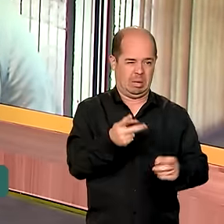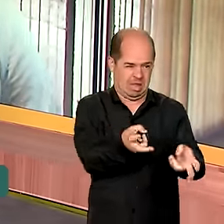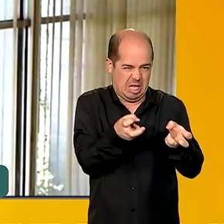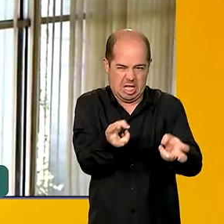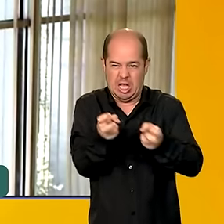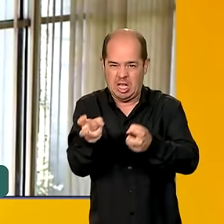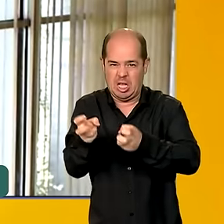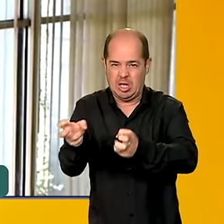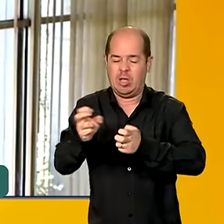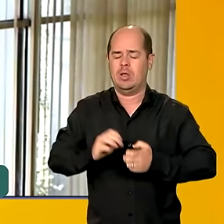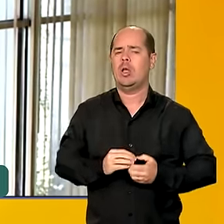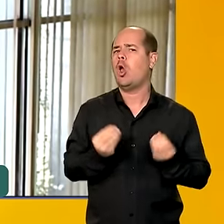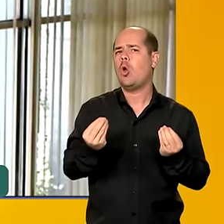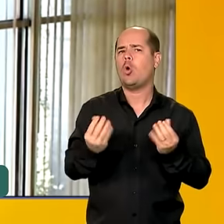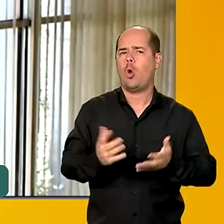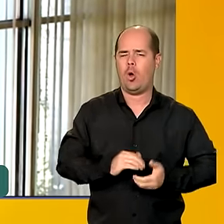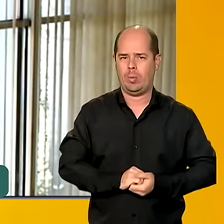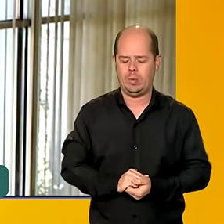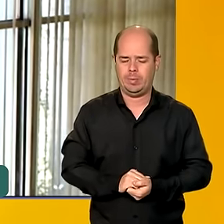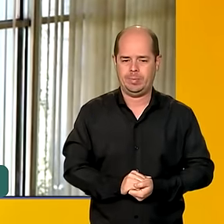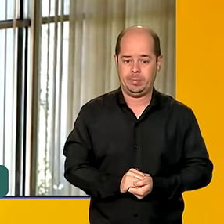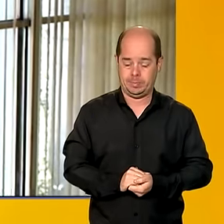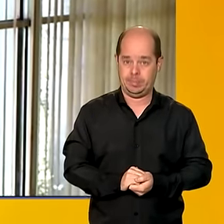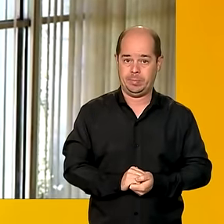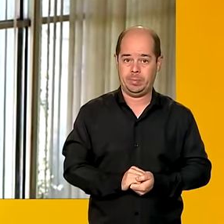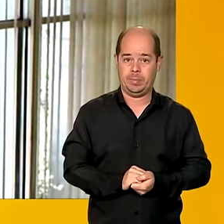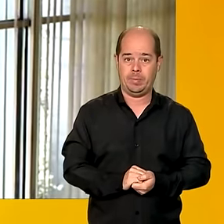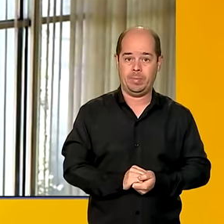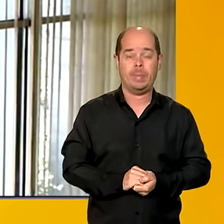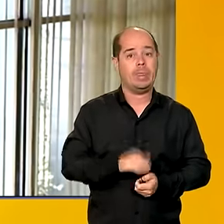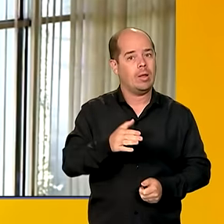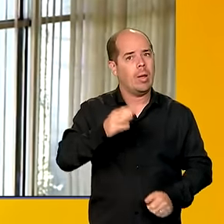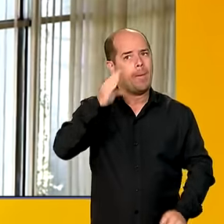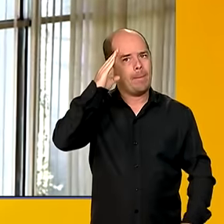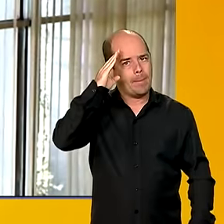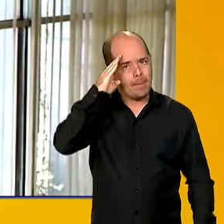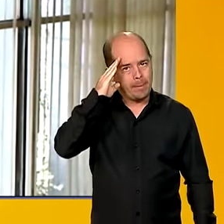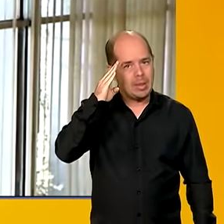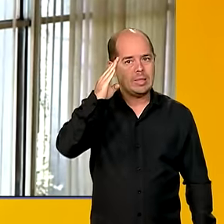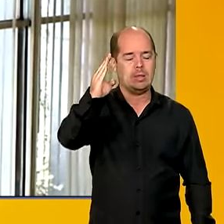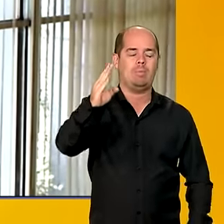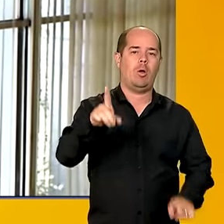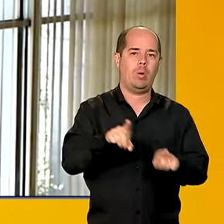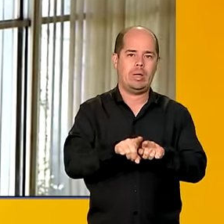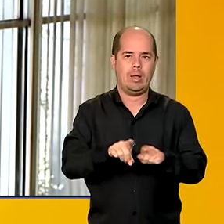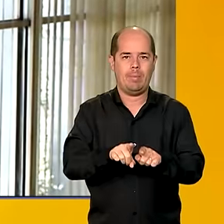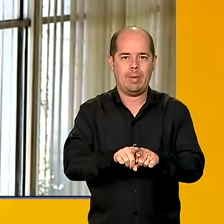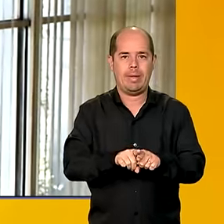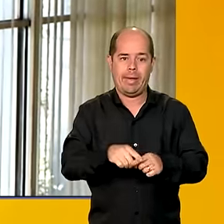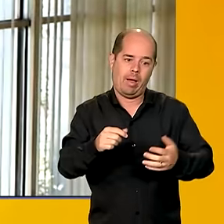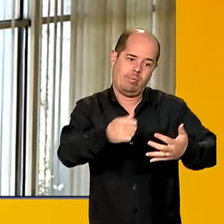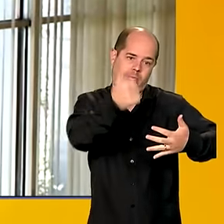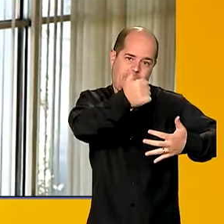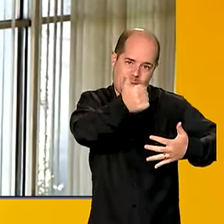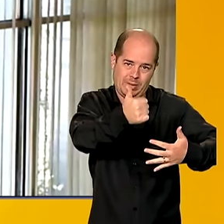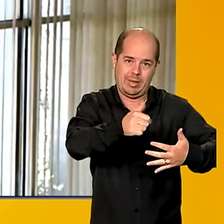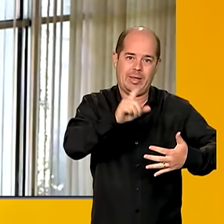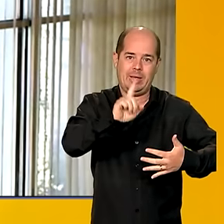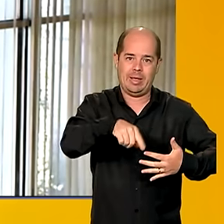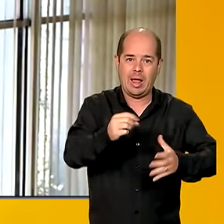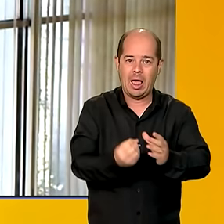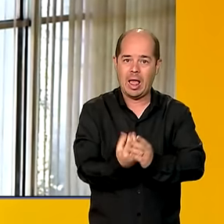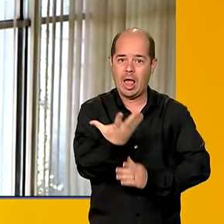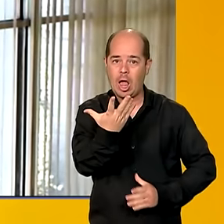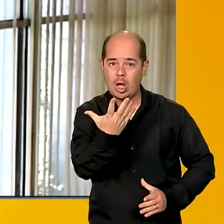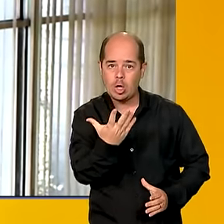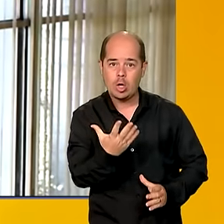Bom, uma das principais medidas e também entre as primeiras medidas tomadas foi criar um canal de comunicação